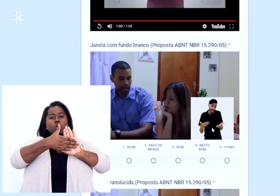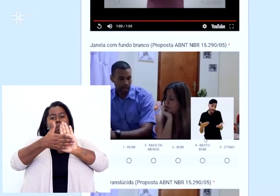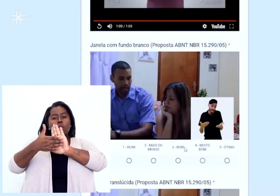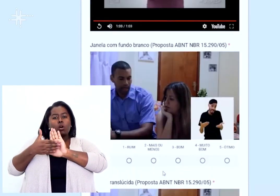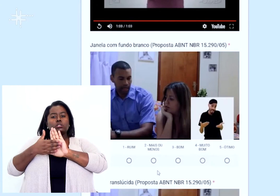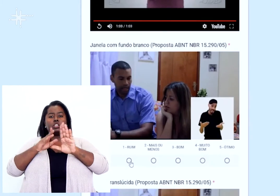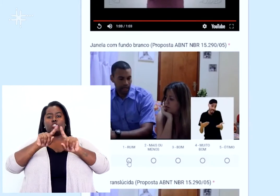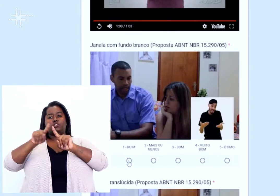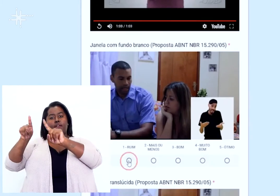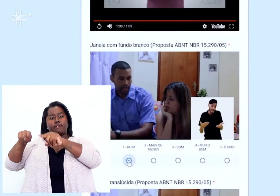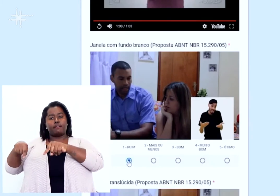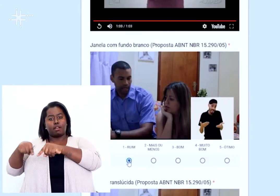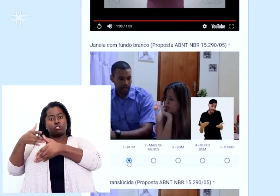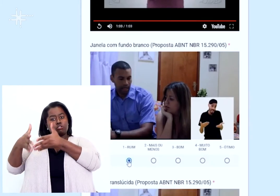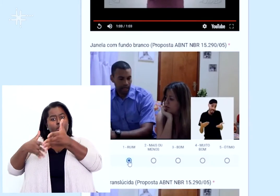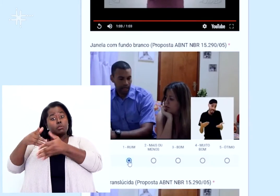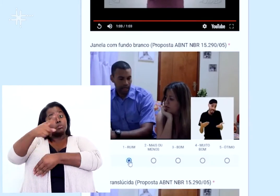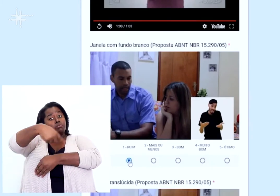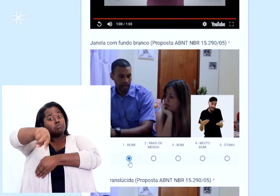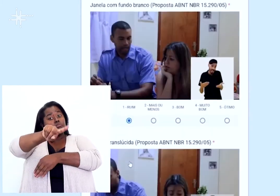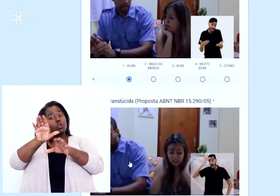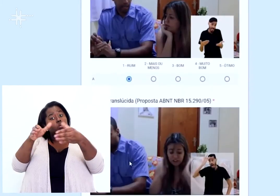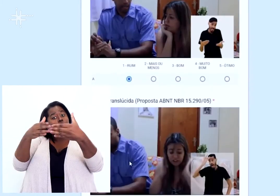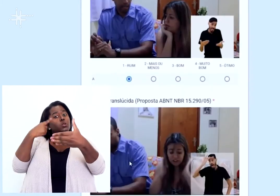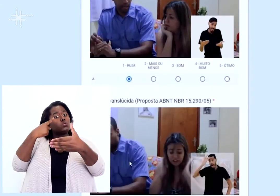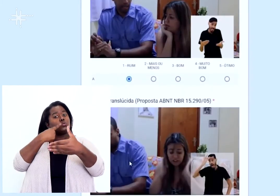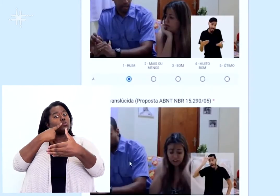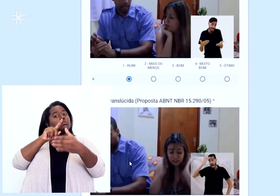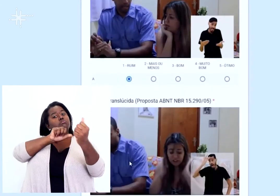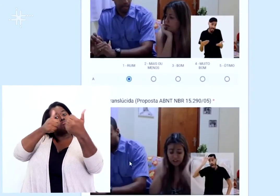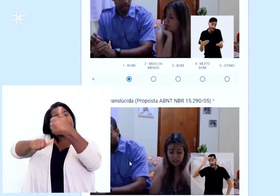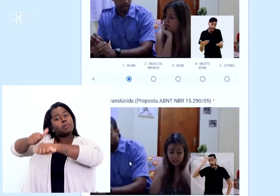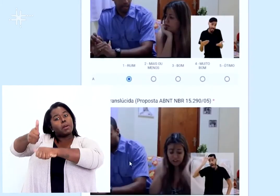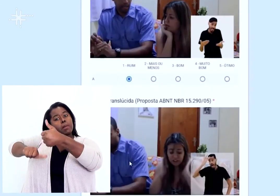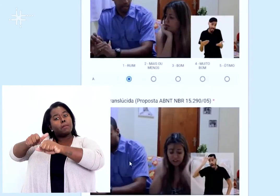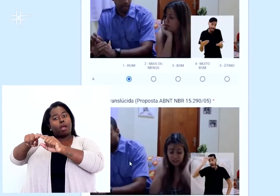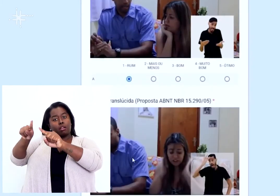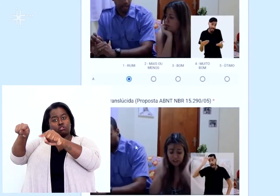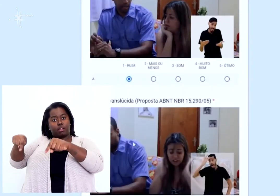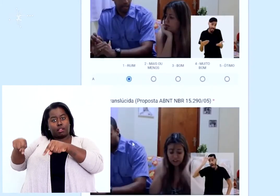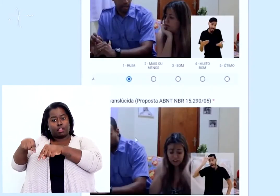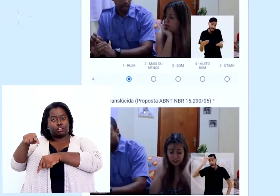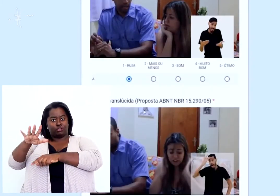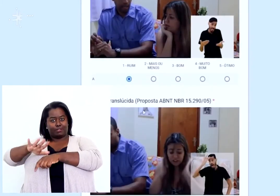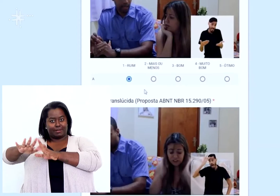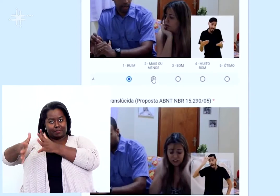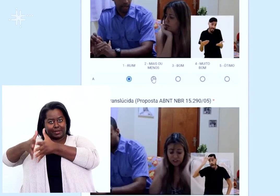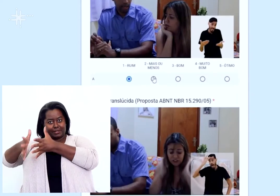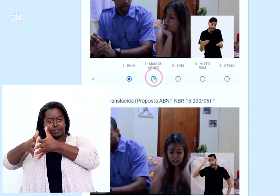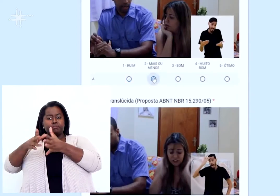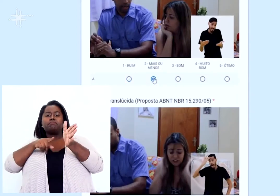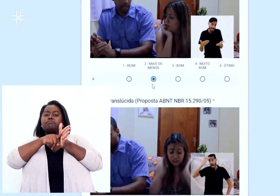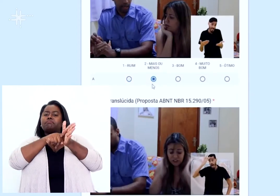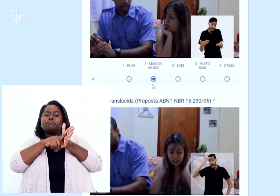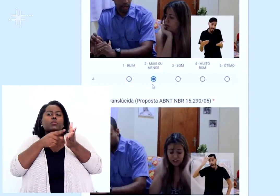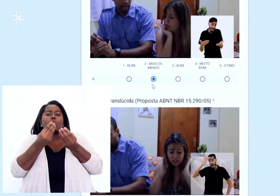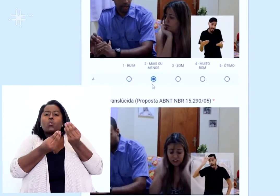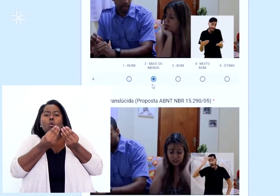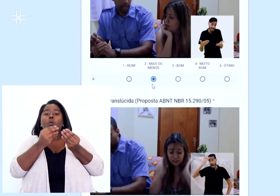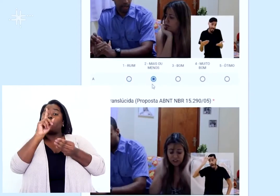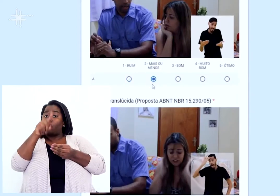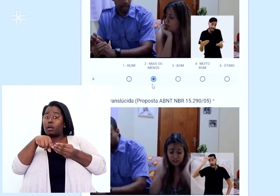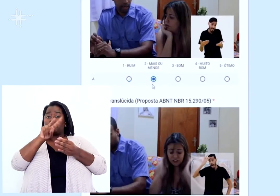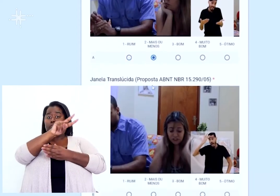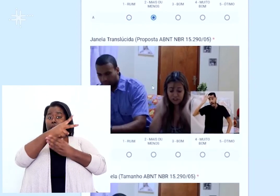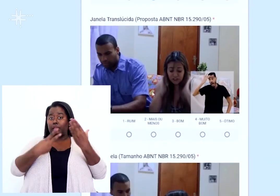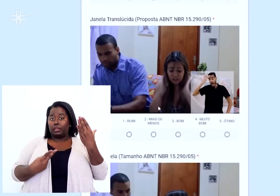libras para que essas janelas de libras pudessem ser avaliadas por eles. Então, o questionário foi um questionário bilíngue,